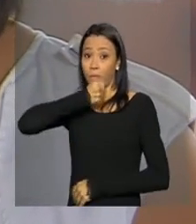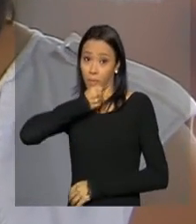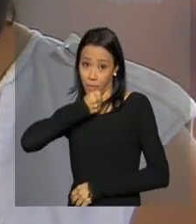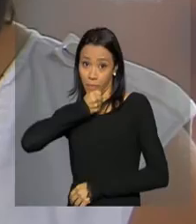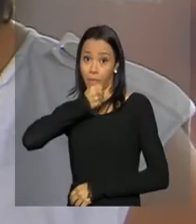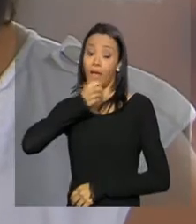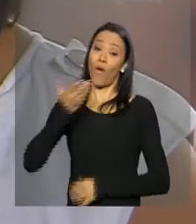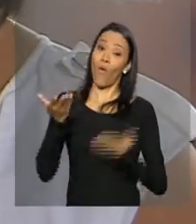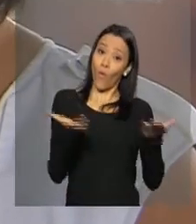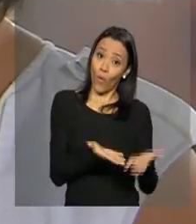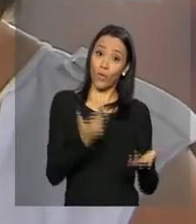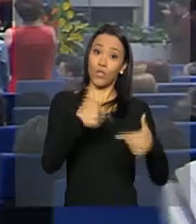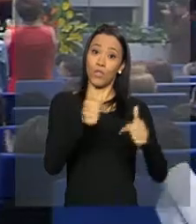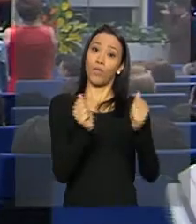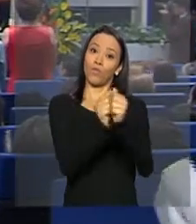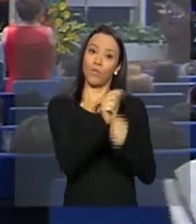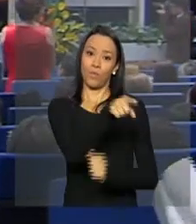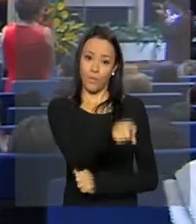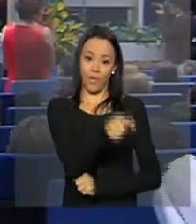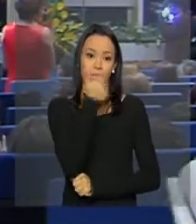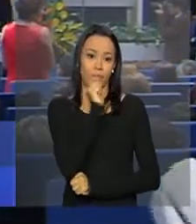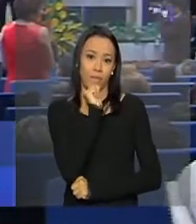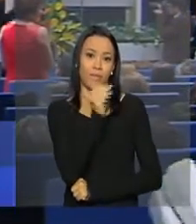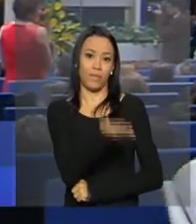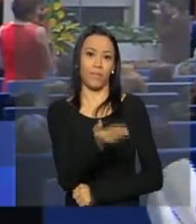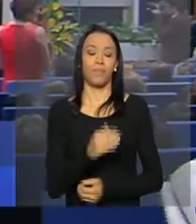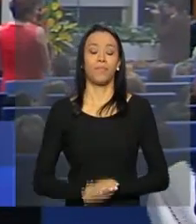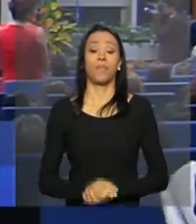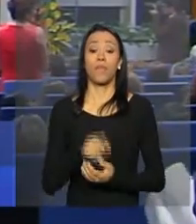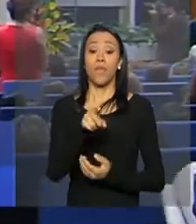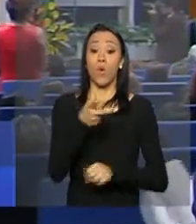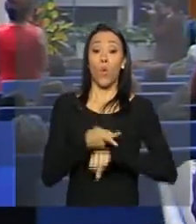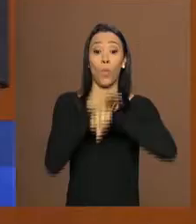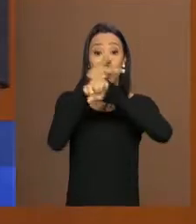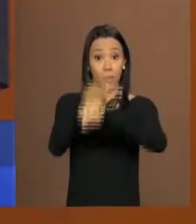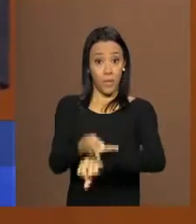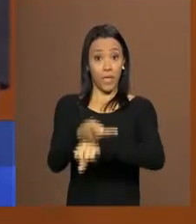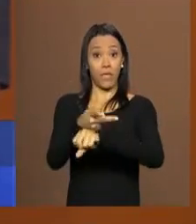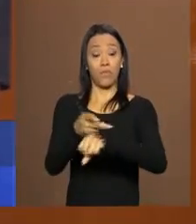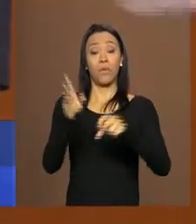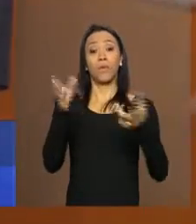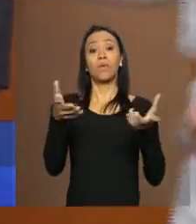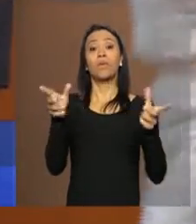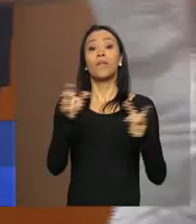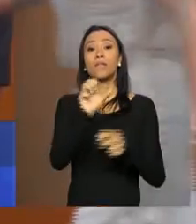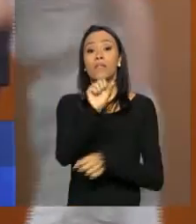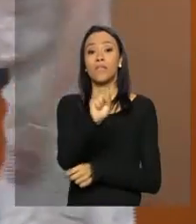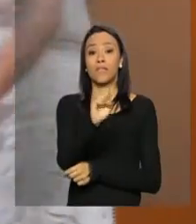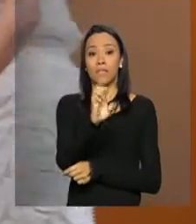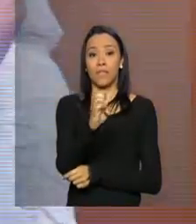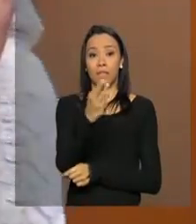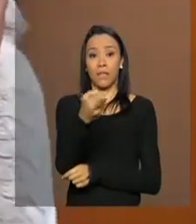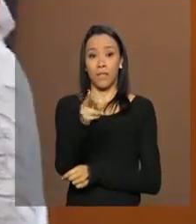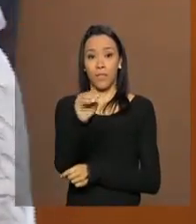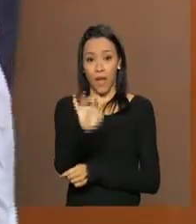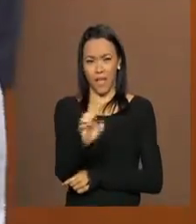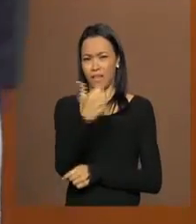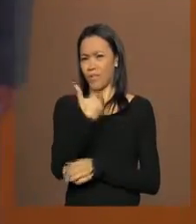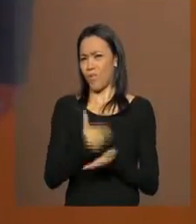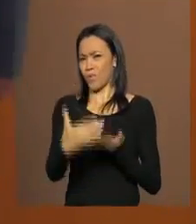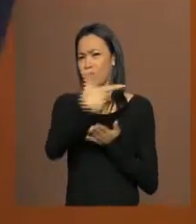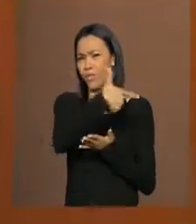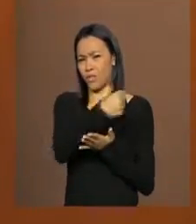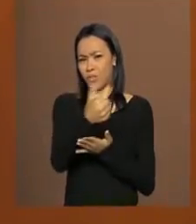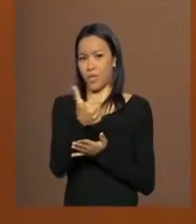e hoje trabalho junto com ela. O prêmio Sebrae Mulher de Negócios é realizado desde 2004 e homenageia mulheres de